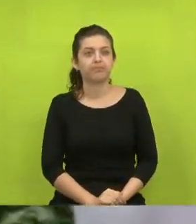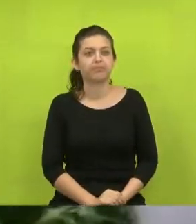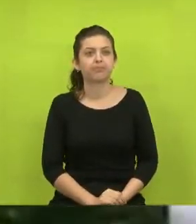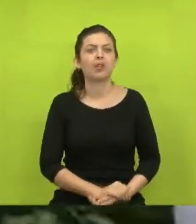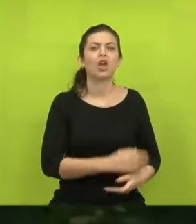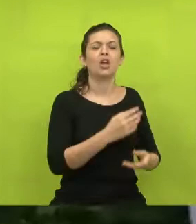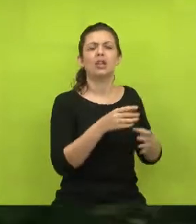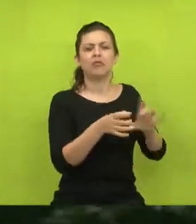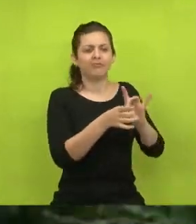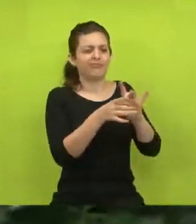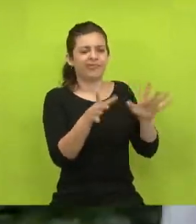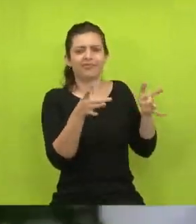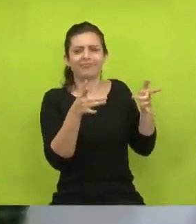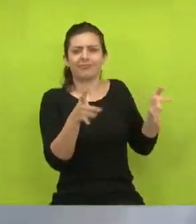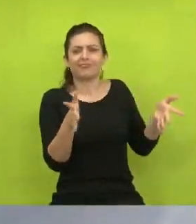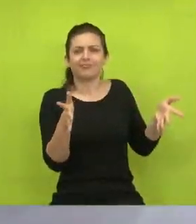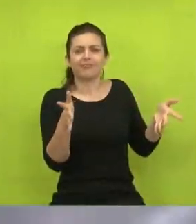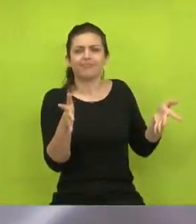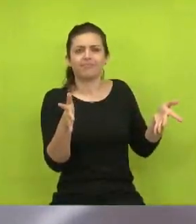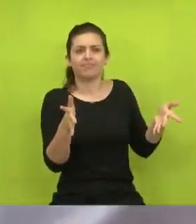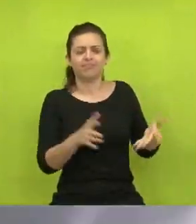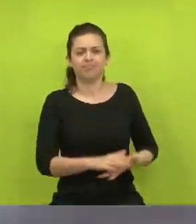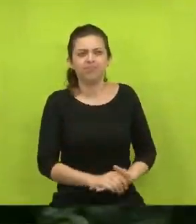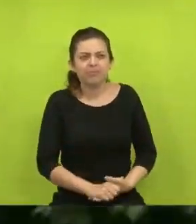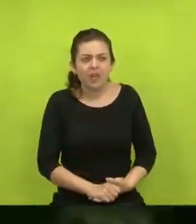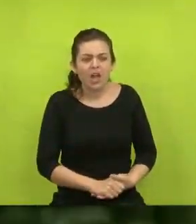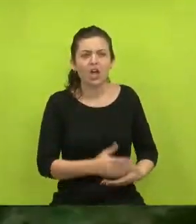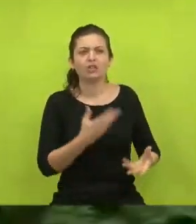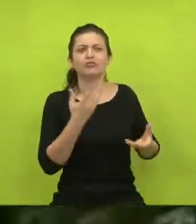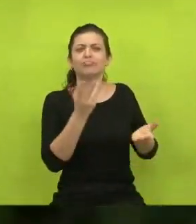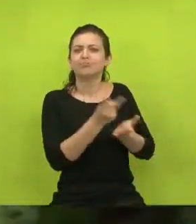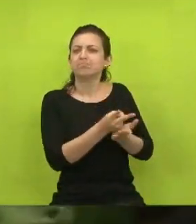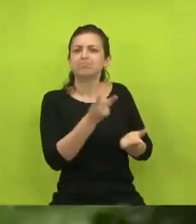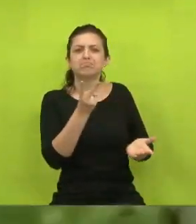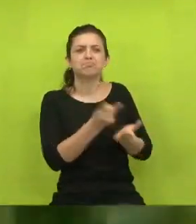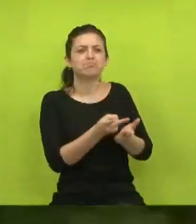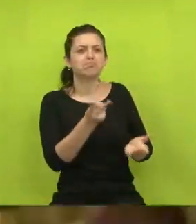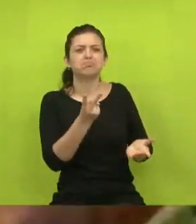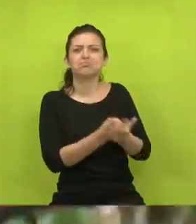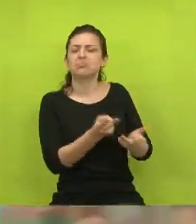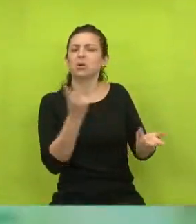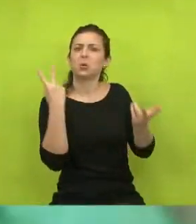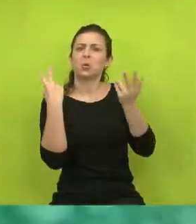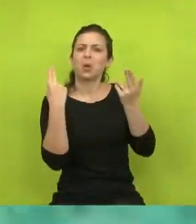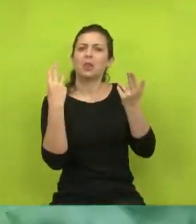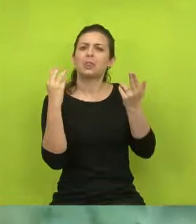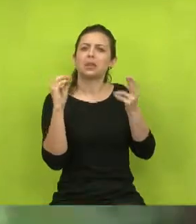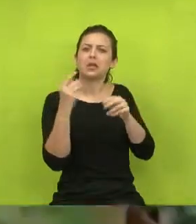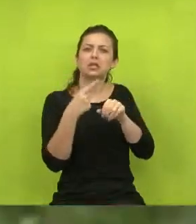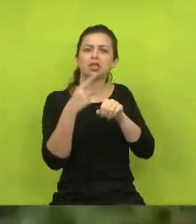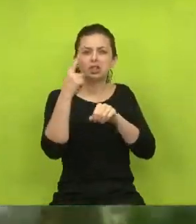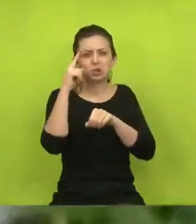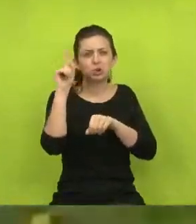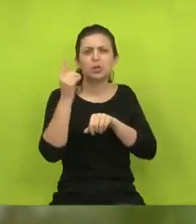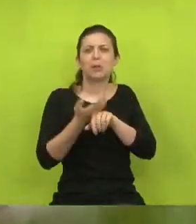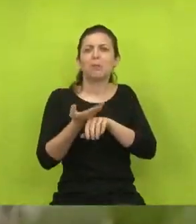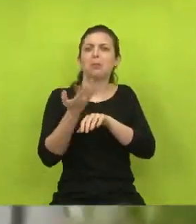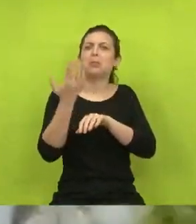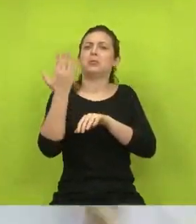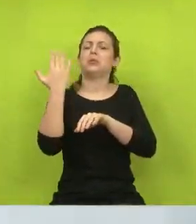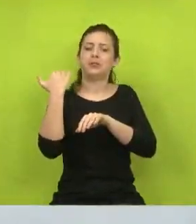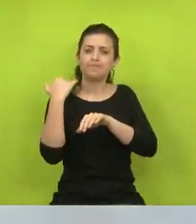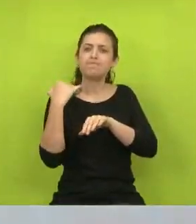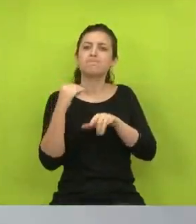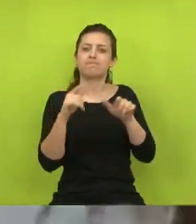Continua tudo largado aqui. Dá uma olhada para vocês terem uma ideia. Do mesmo jeito que eu estive aqui há mais de 30